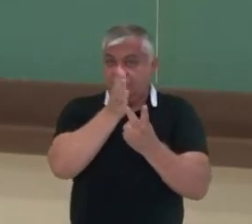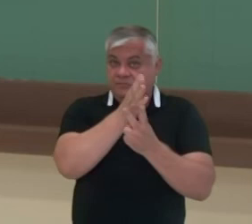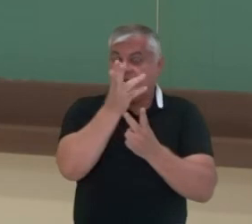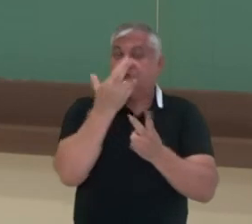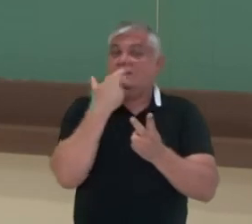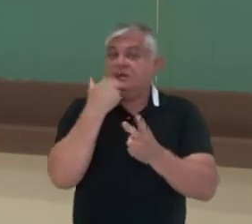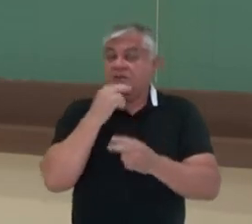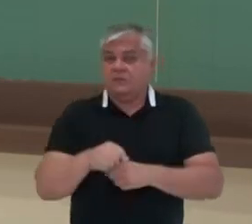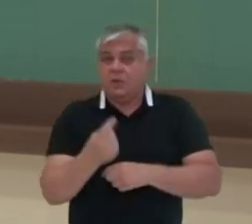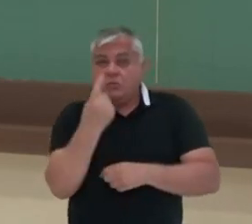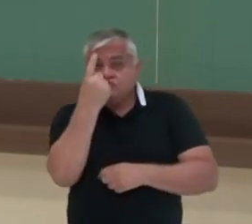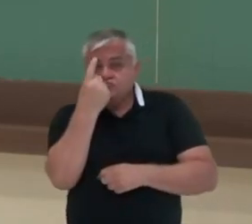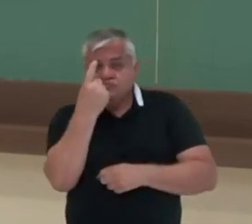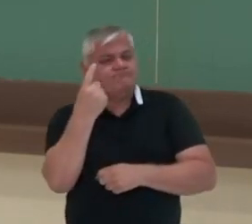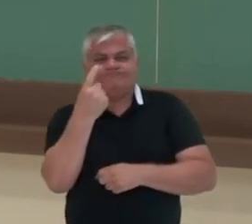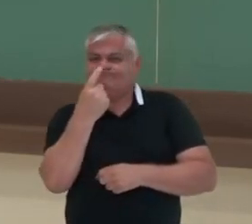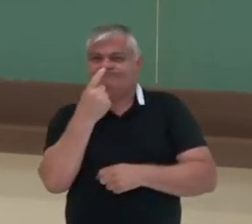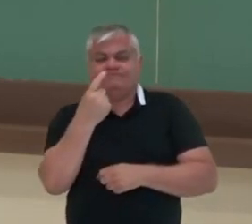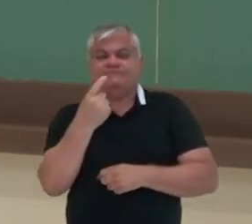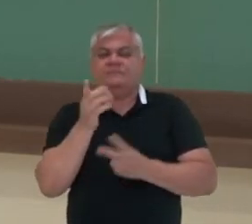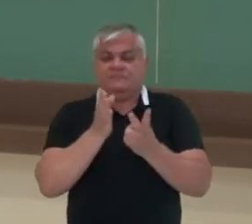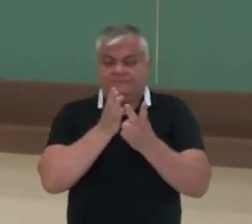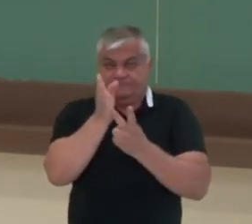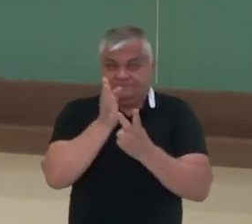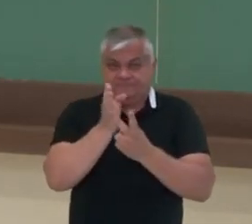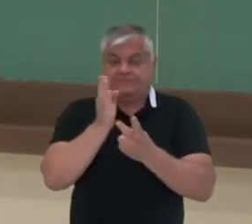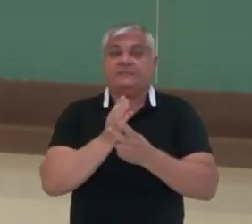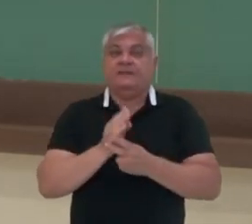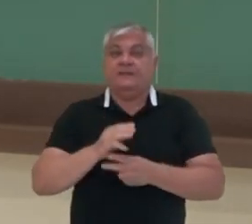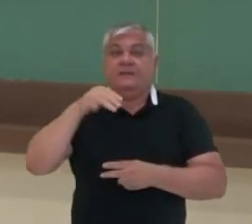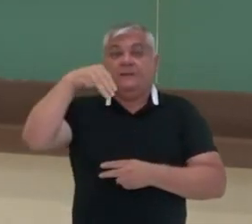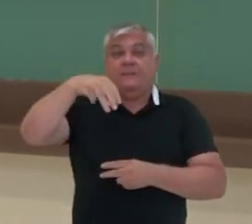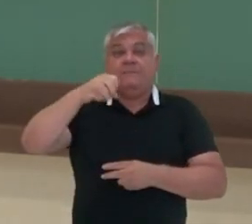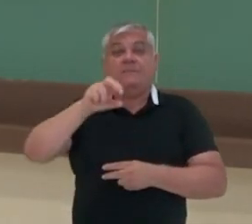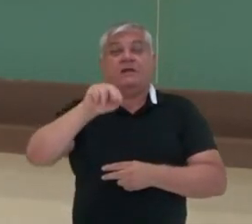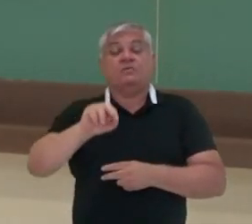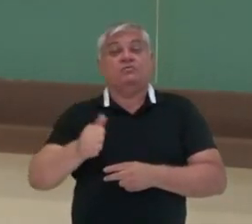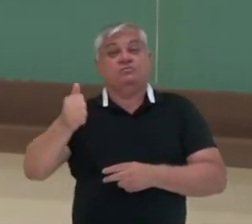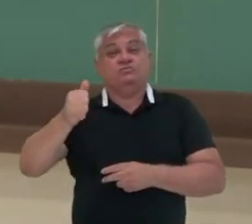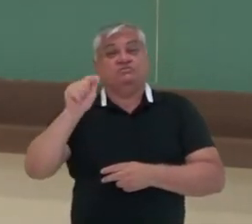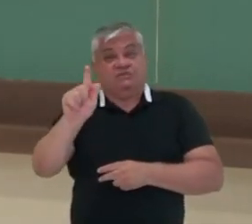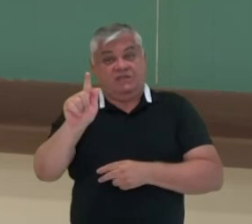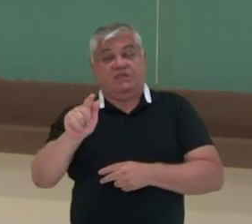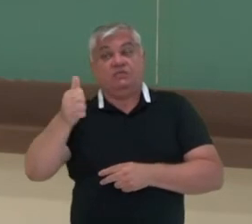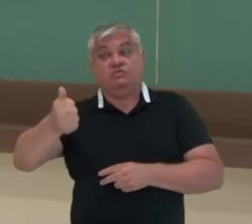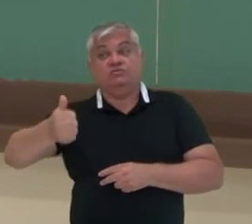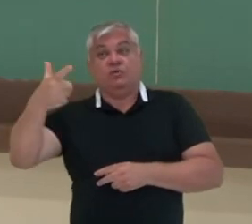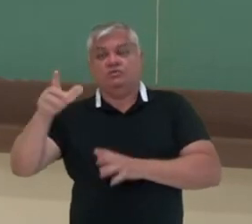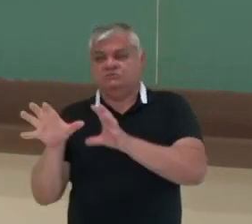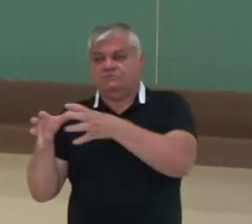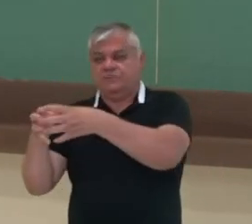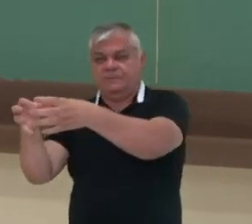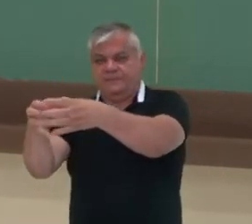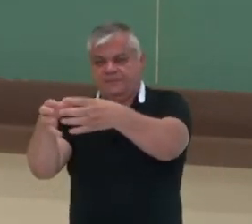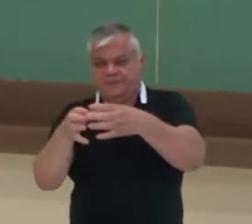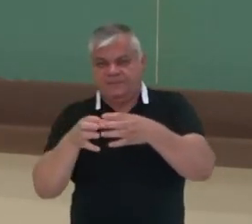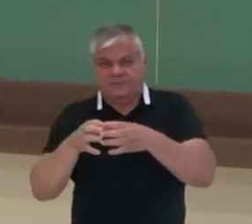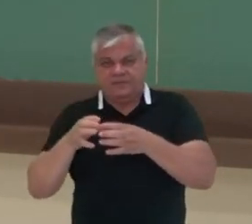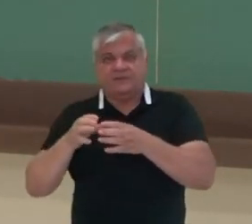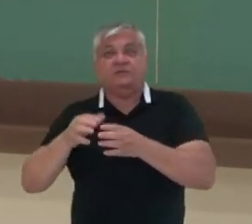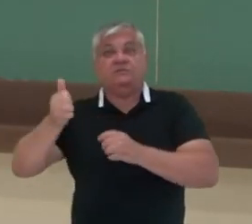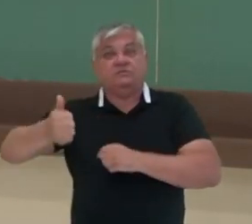indígena no Brasil. Existe a cultura macro-G, com 12 famílias linguísticas, como se fosse uma grande árvore